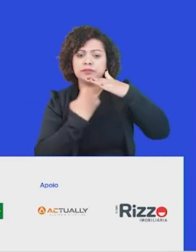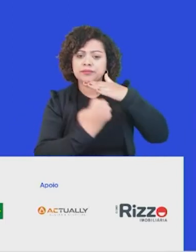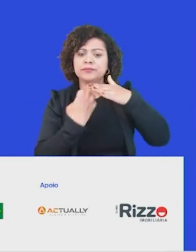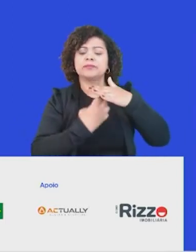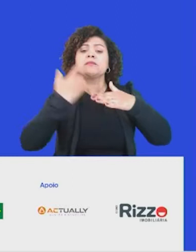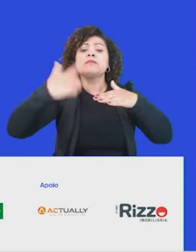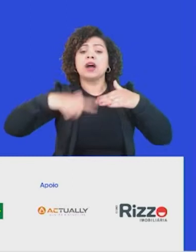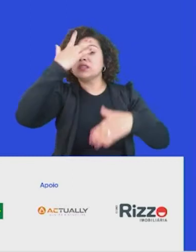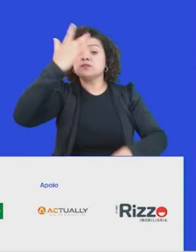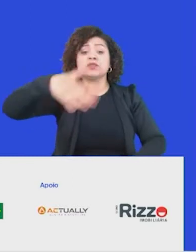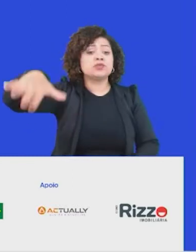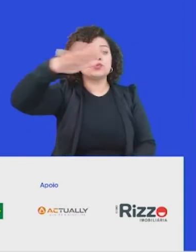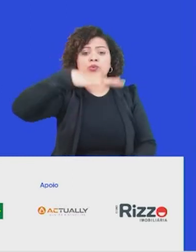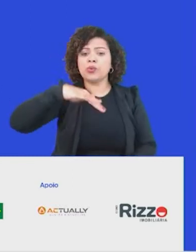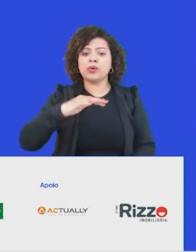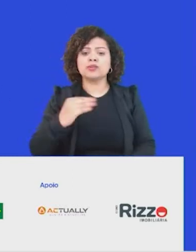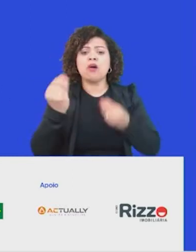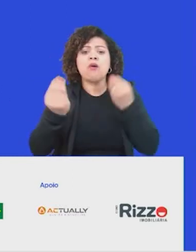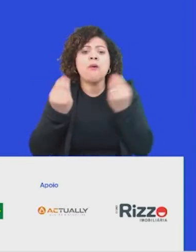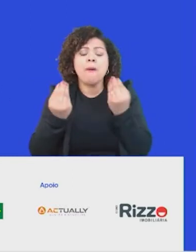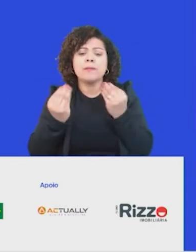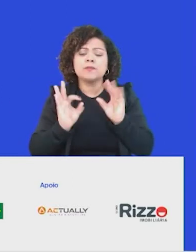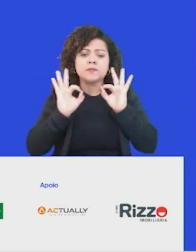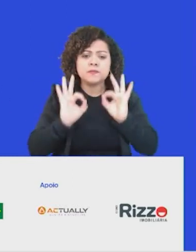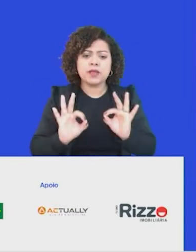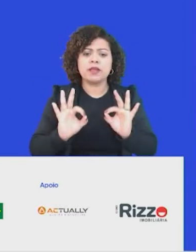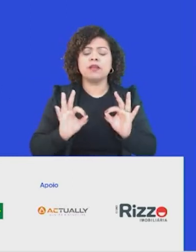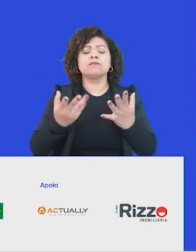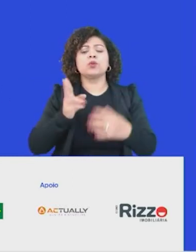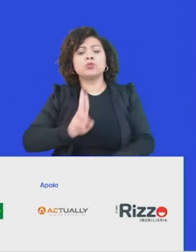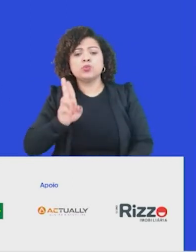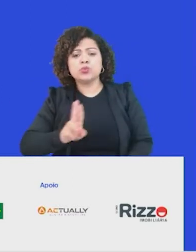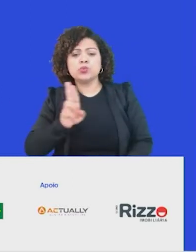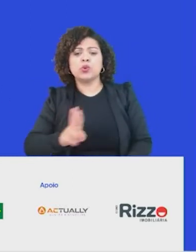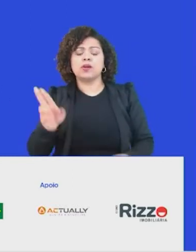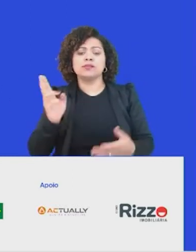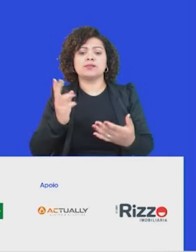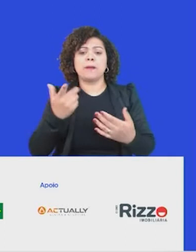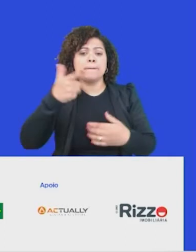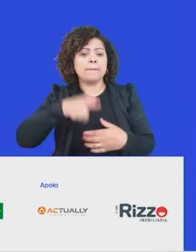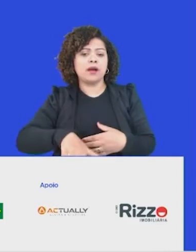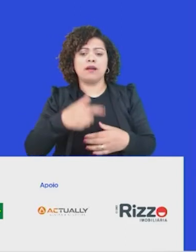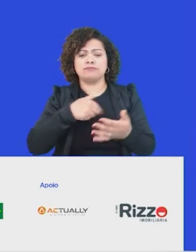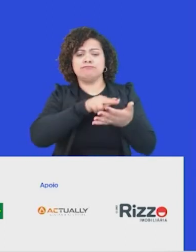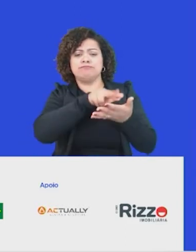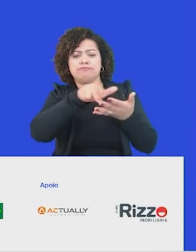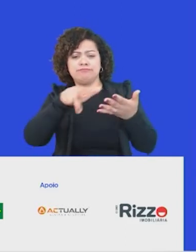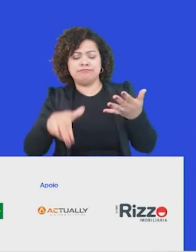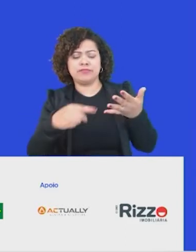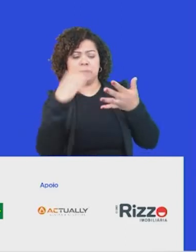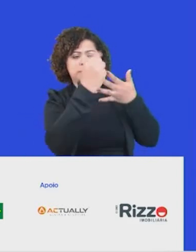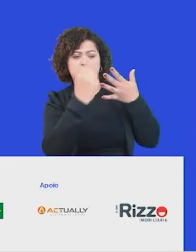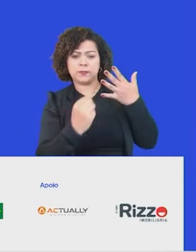que a gente pode, de fato, de maneira concreta, utilizar aí, abrir mão de todo esse arquebolso de possibilidades que o